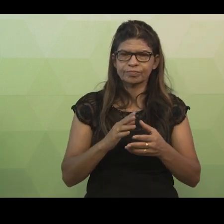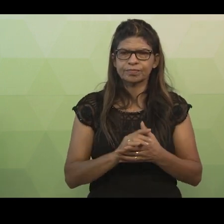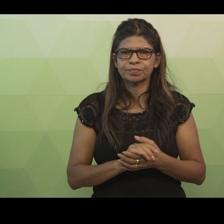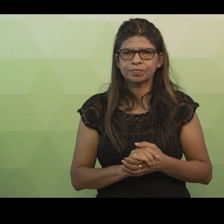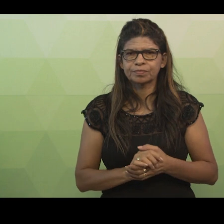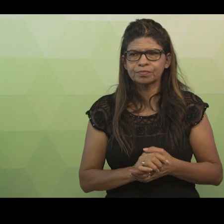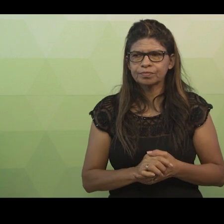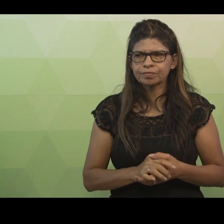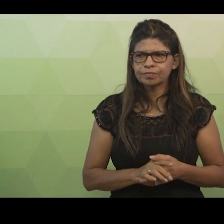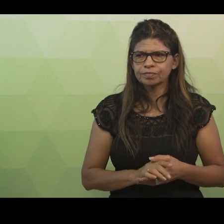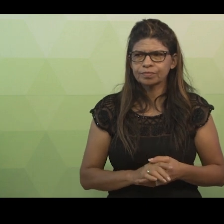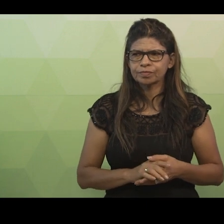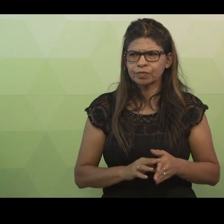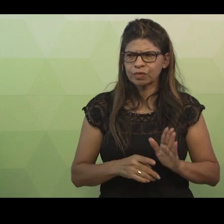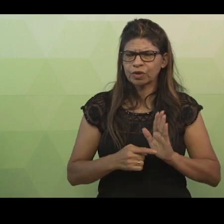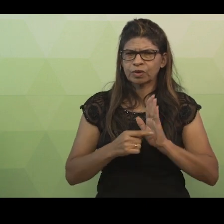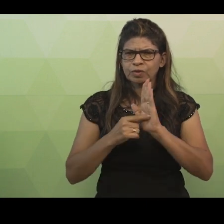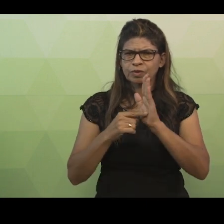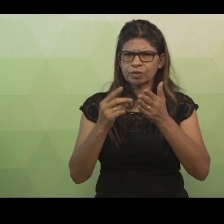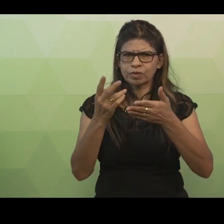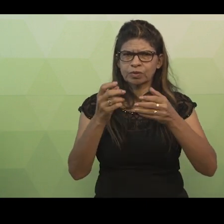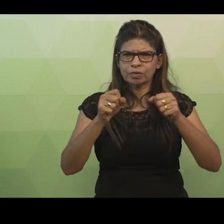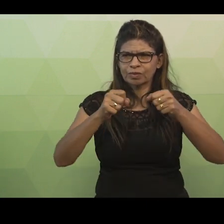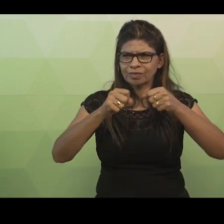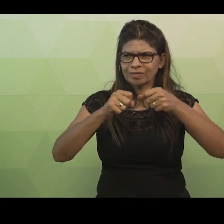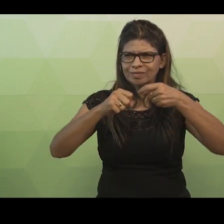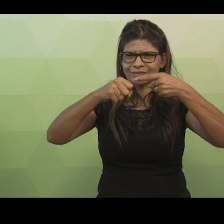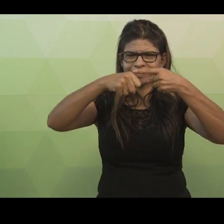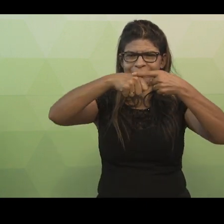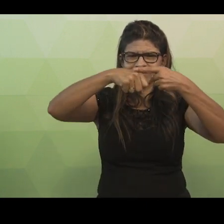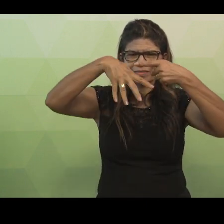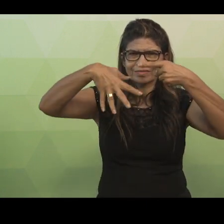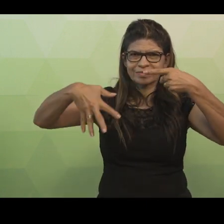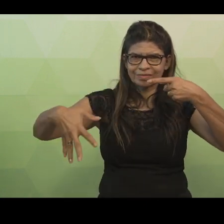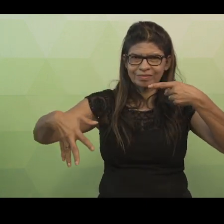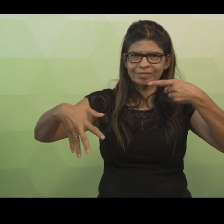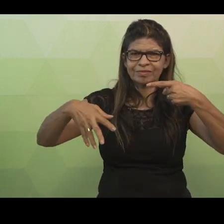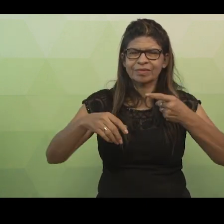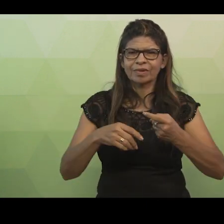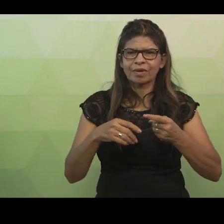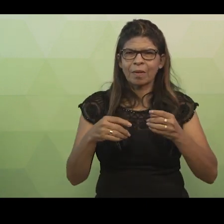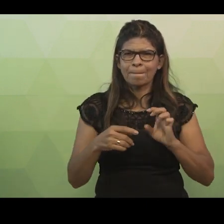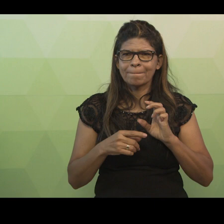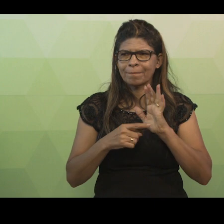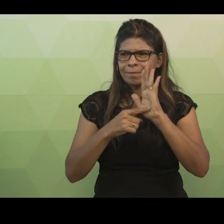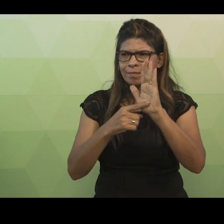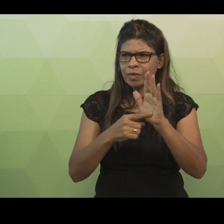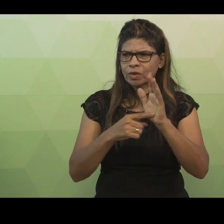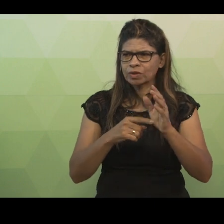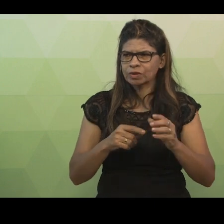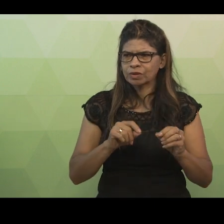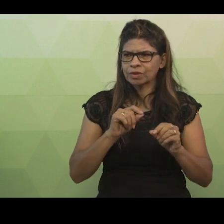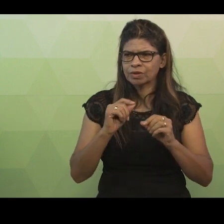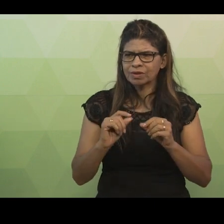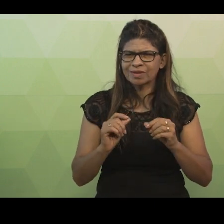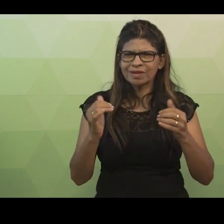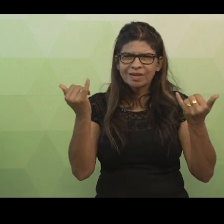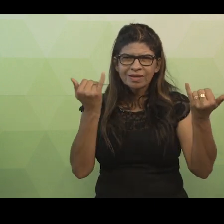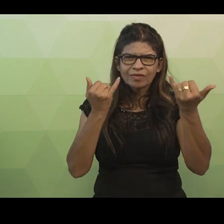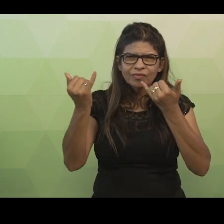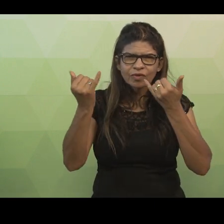Nessa figura, podemos observar o novo modelo que propomos, eliminando a duplicidade de informação.